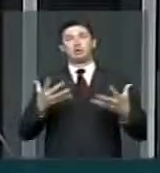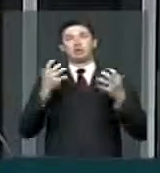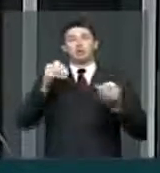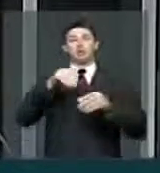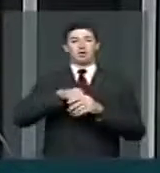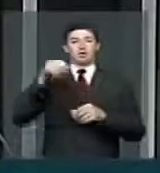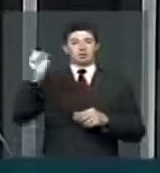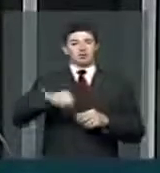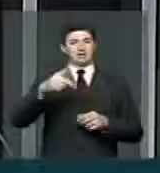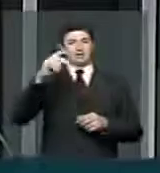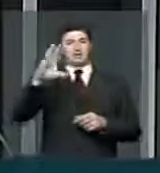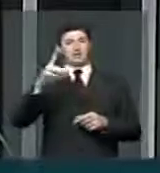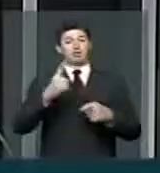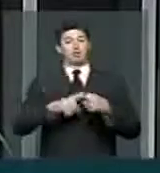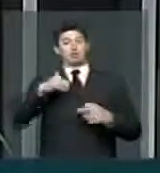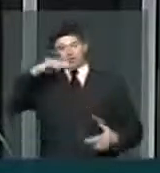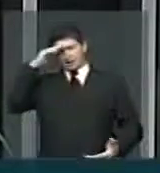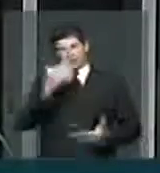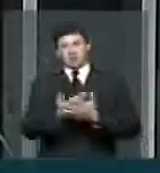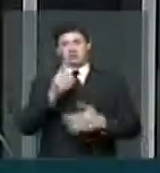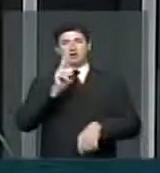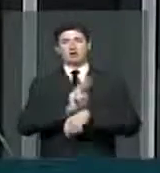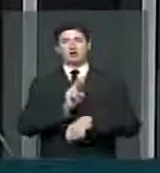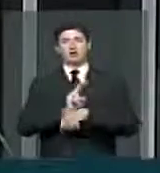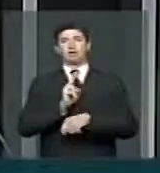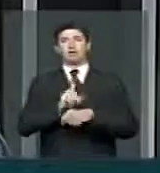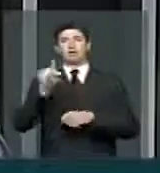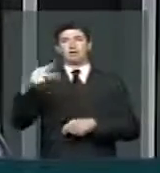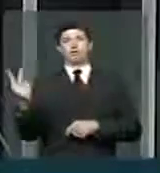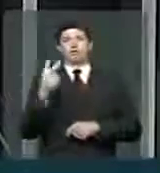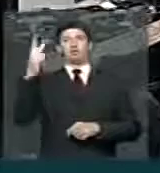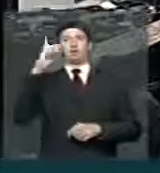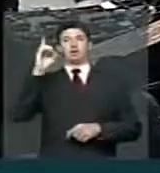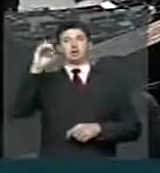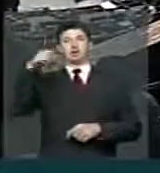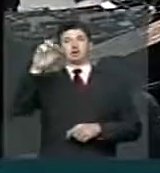sim à PEC, porque acredito na defesa como valor democrático.